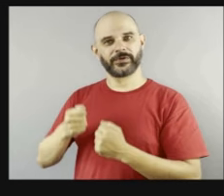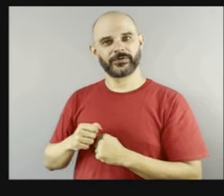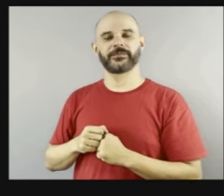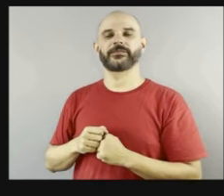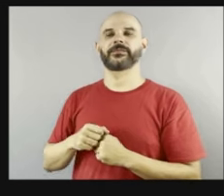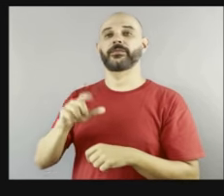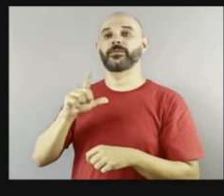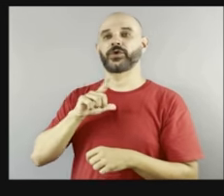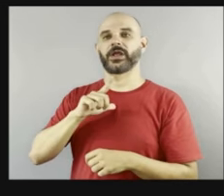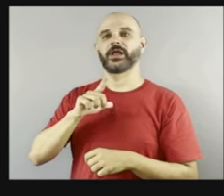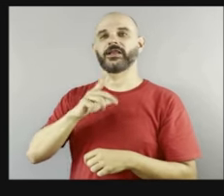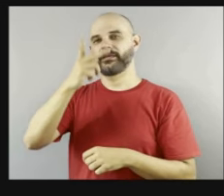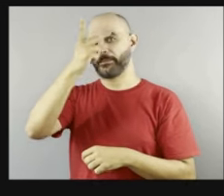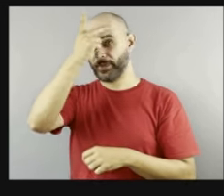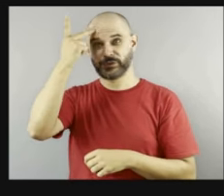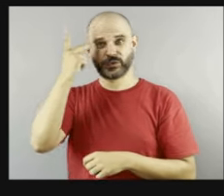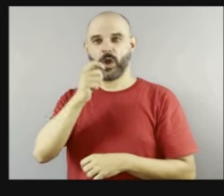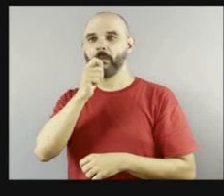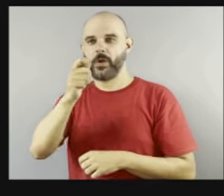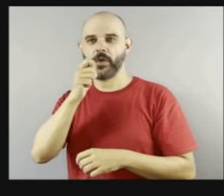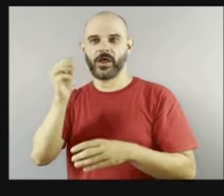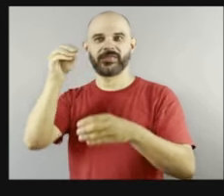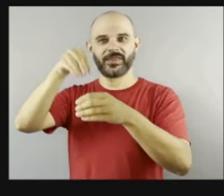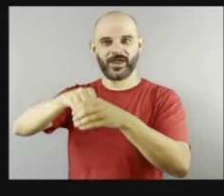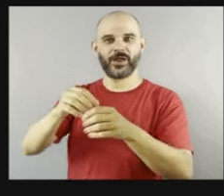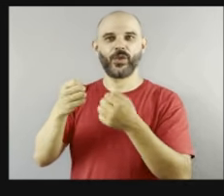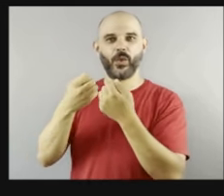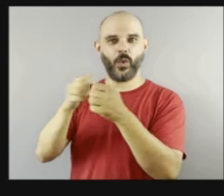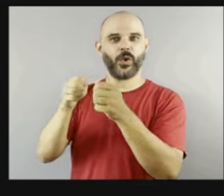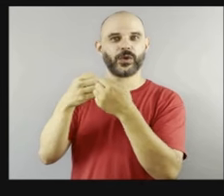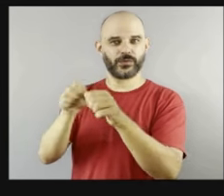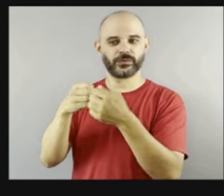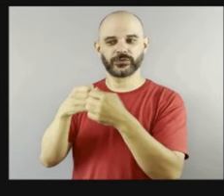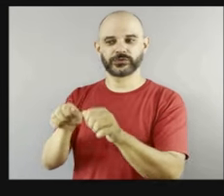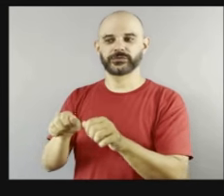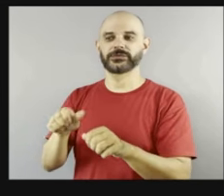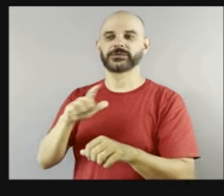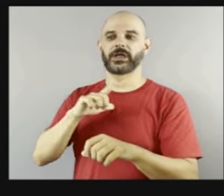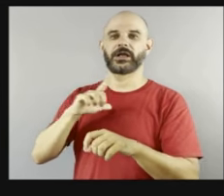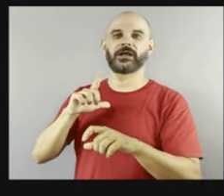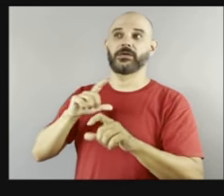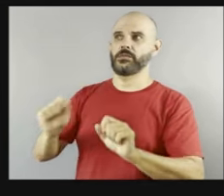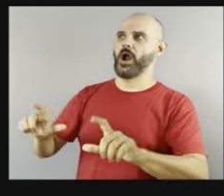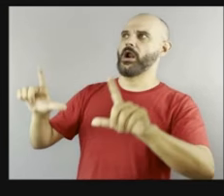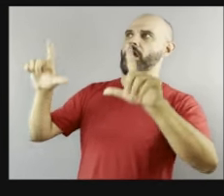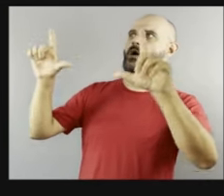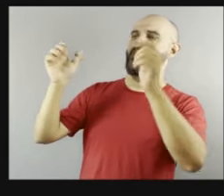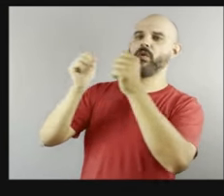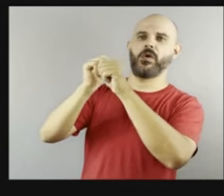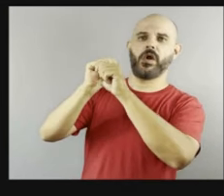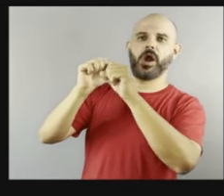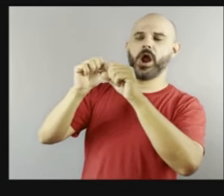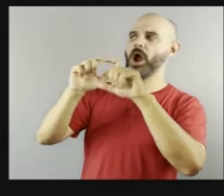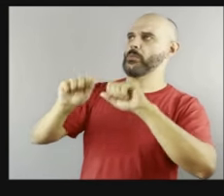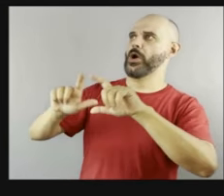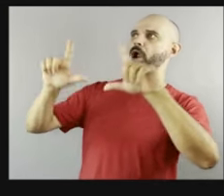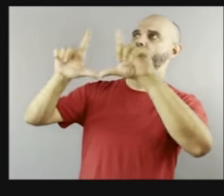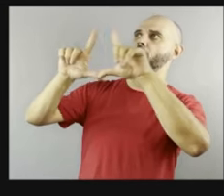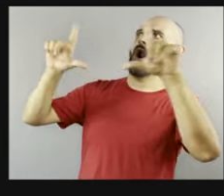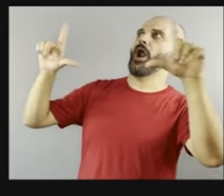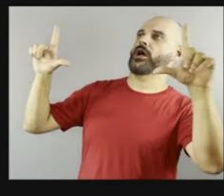ônibus, porque os painéis são muito grandes, as pessoas ficam muito impactadas, impactadas. E eu quero até